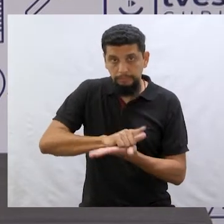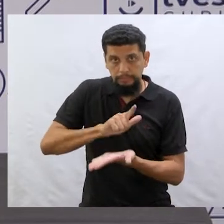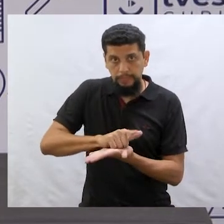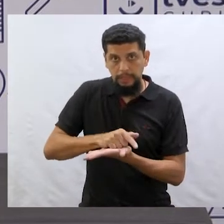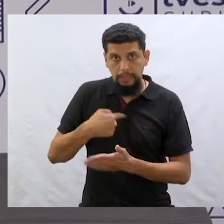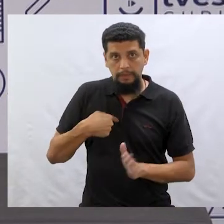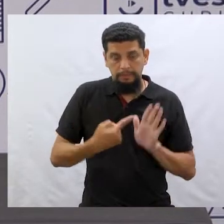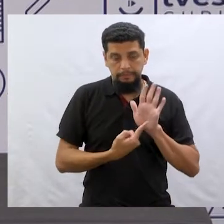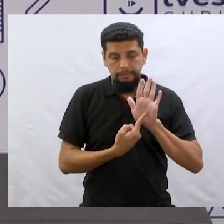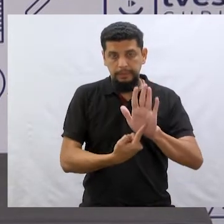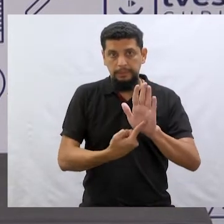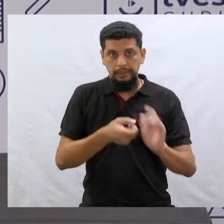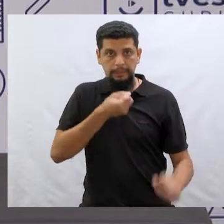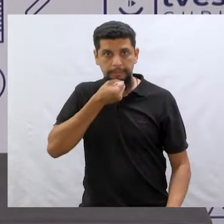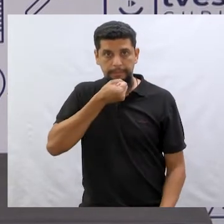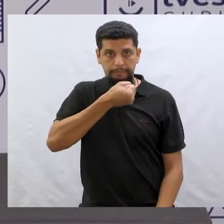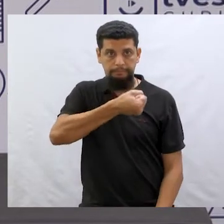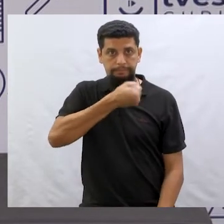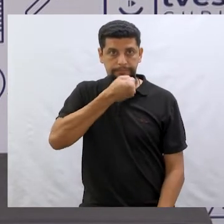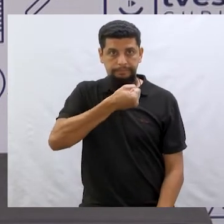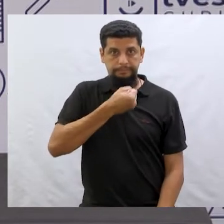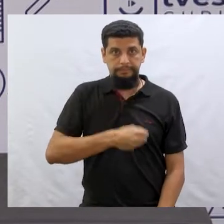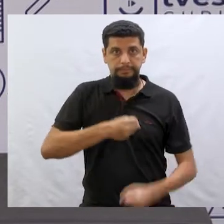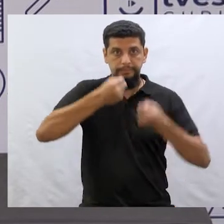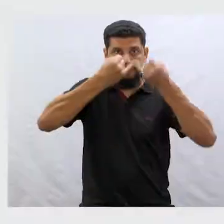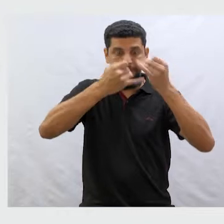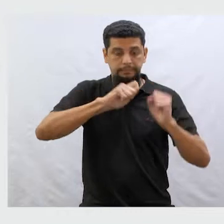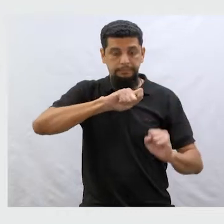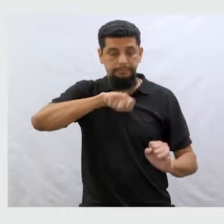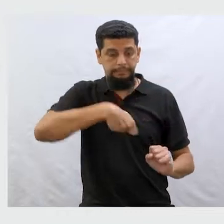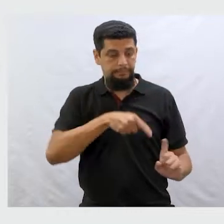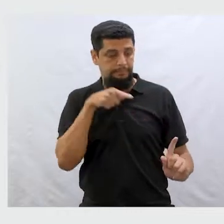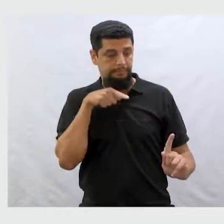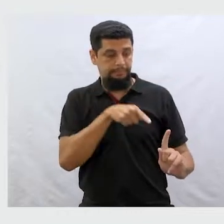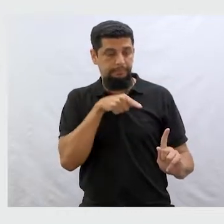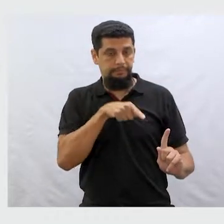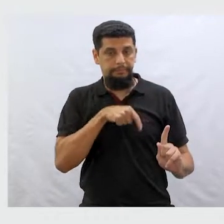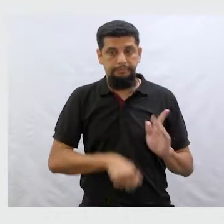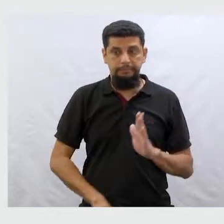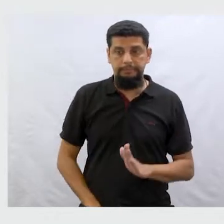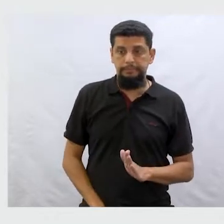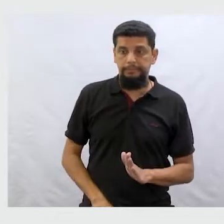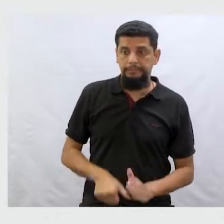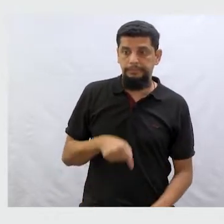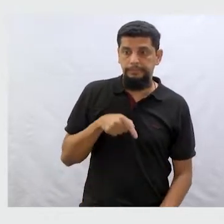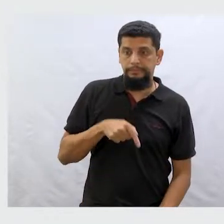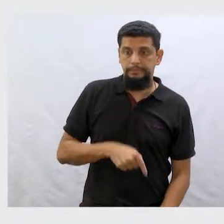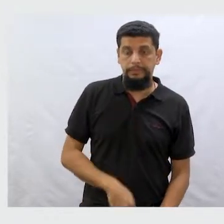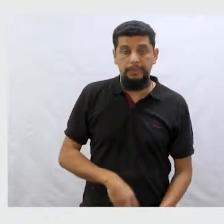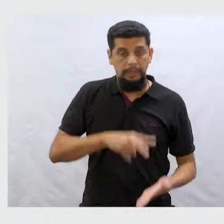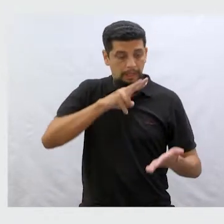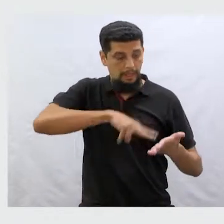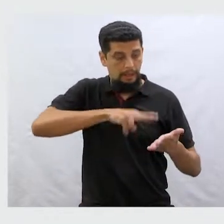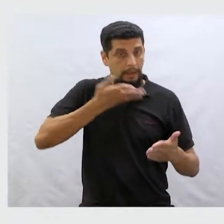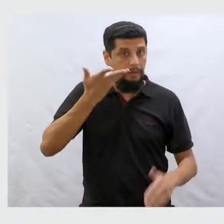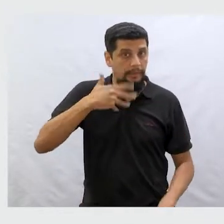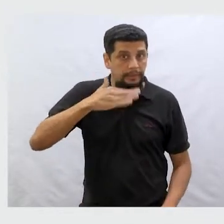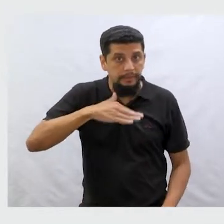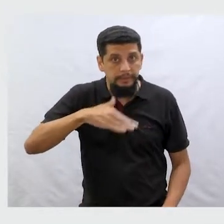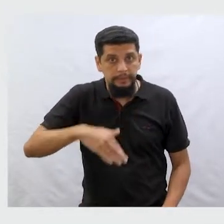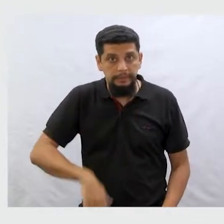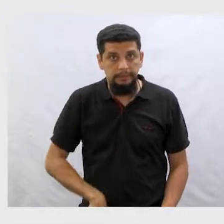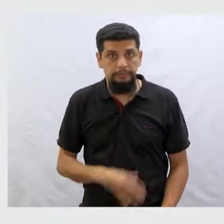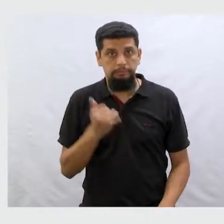te apresentar, vou mostrar a reportagem para falar um pouquinho mais sobre ela. Então, pela primeira vez, Leia para uma Criança